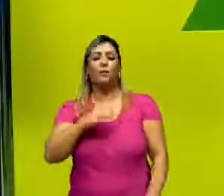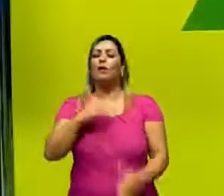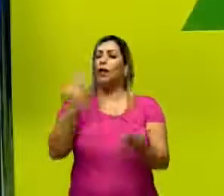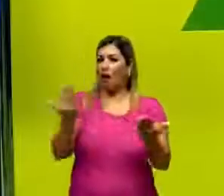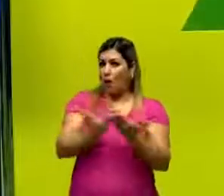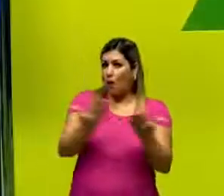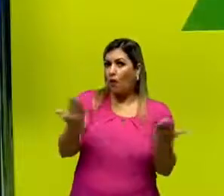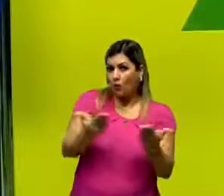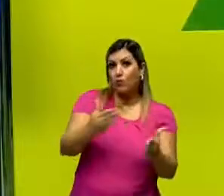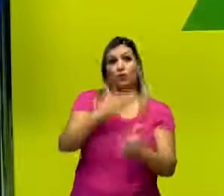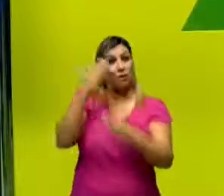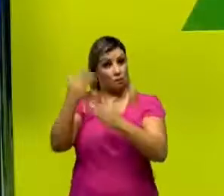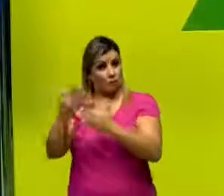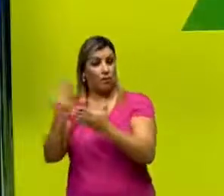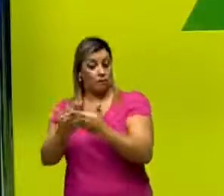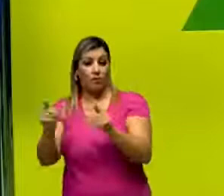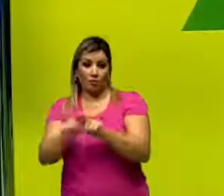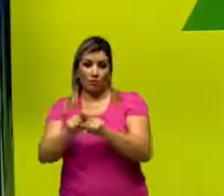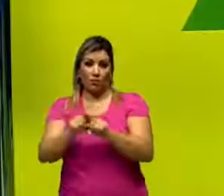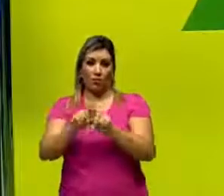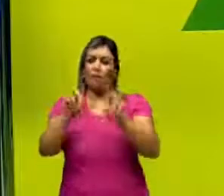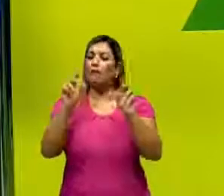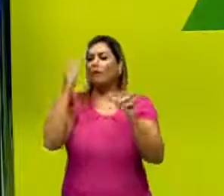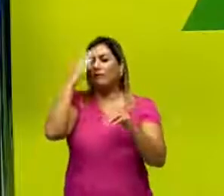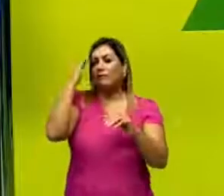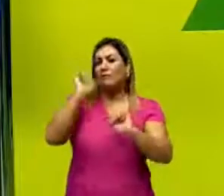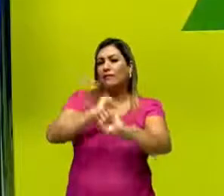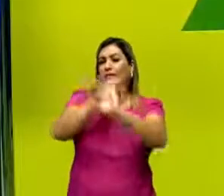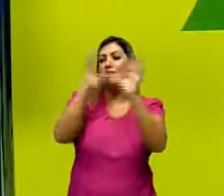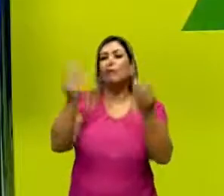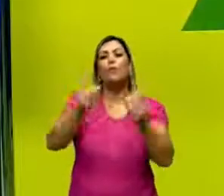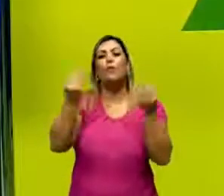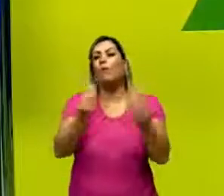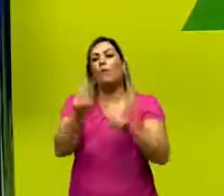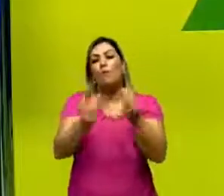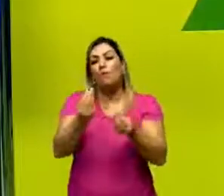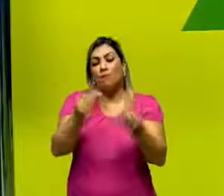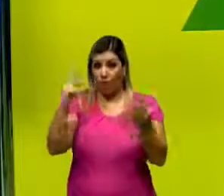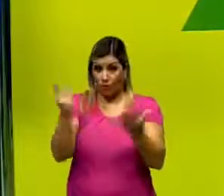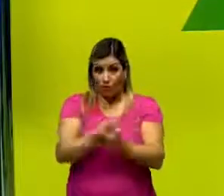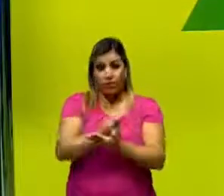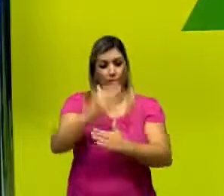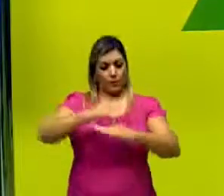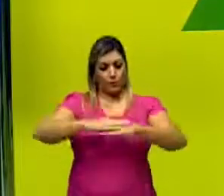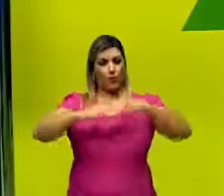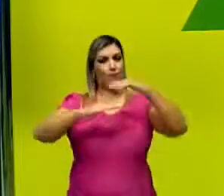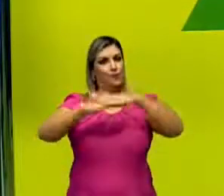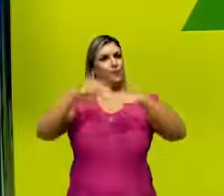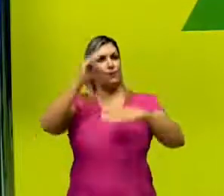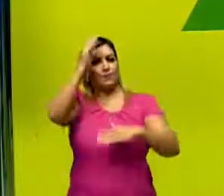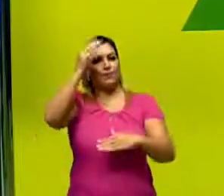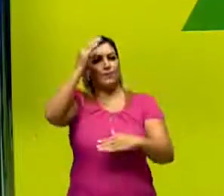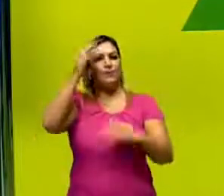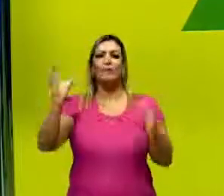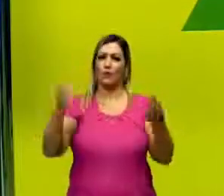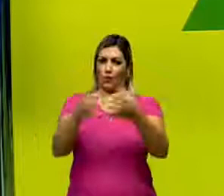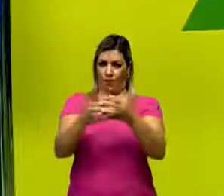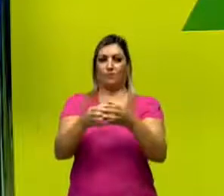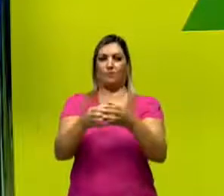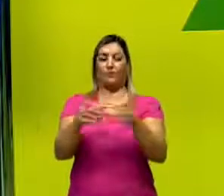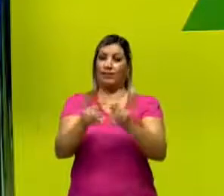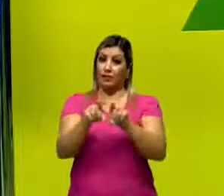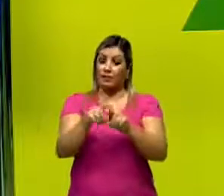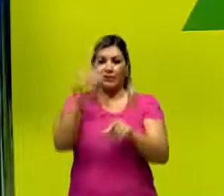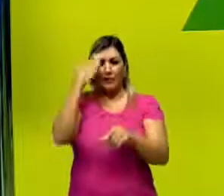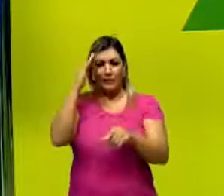vai ser sobre entender como se deu essa construção da consciência coletiva e também